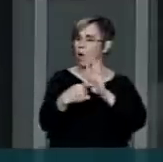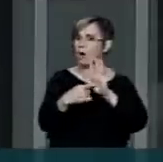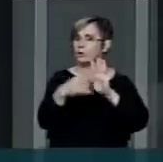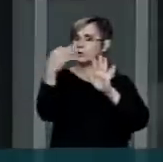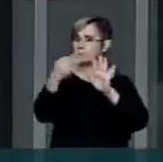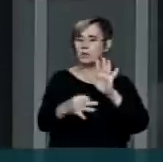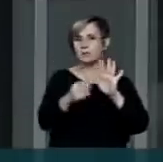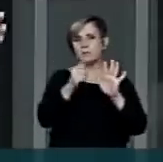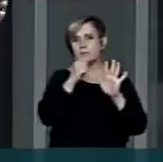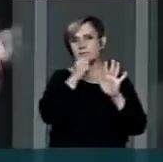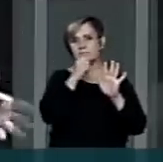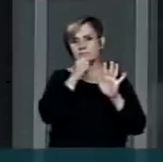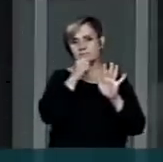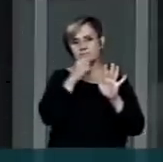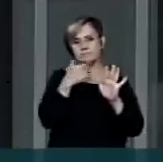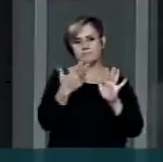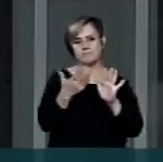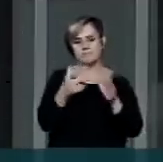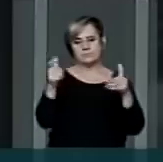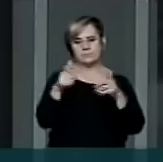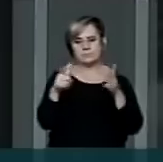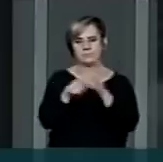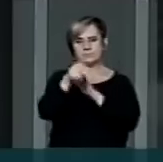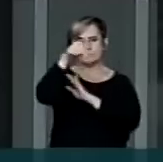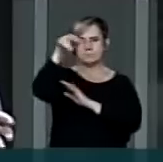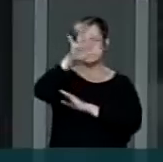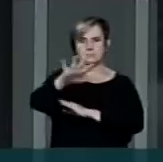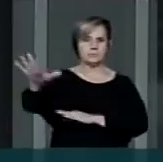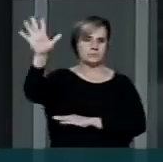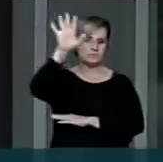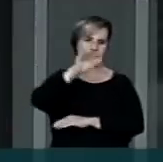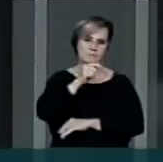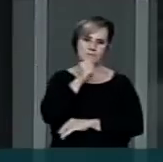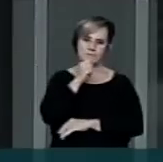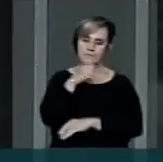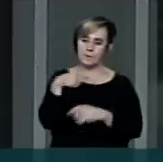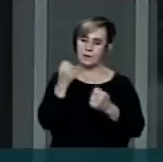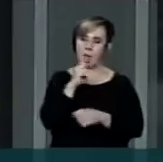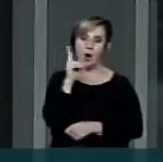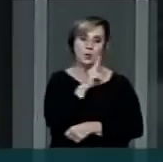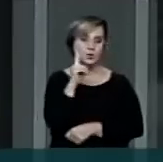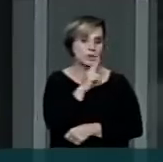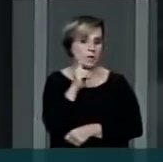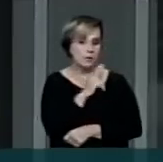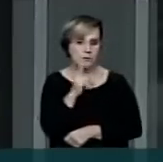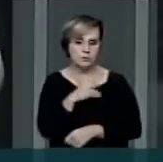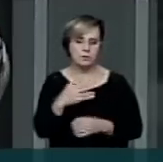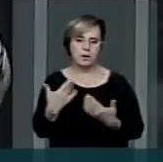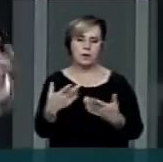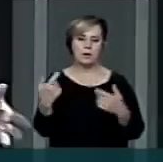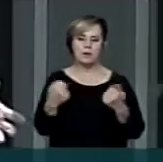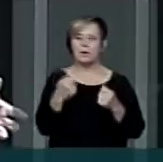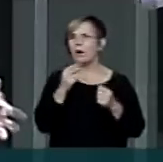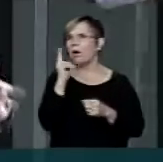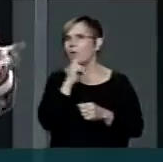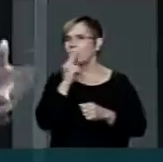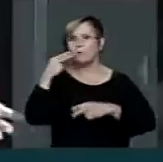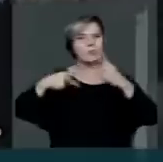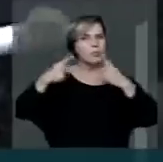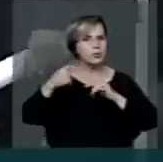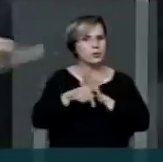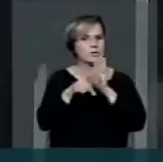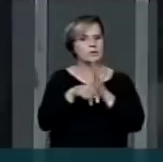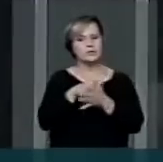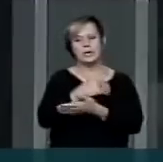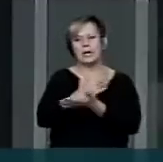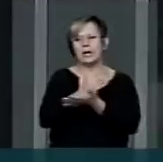exatamente no semiárido nordestino. É necessário uma urgência, uma emergência, uma política de calamidade